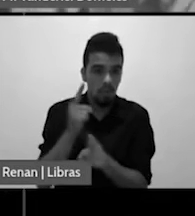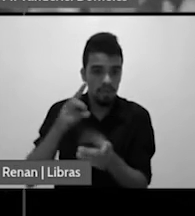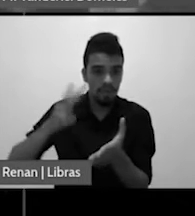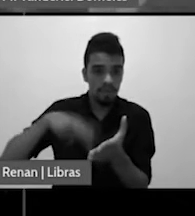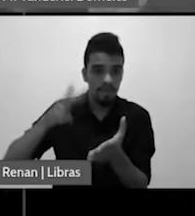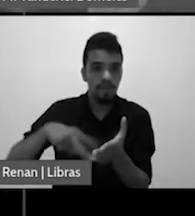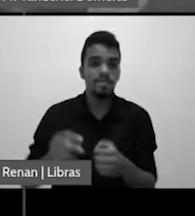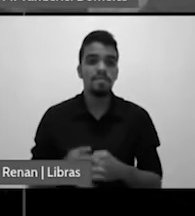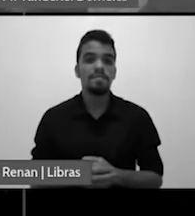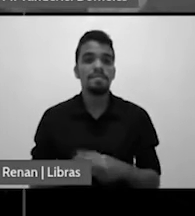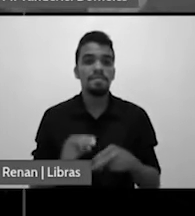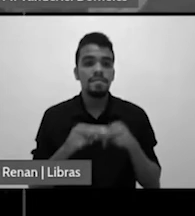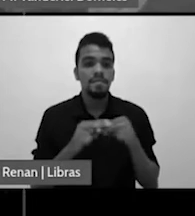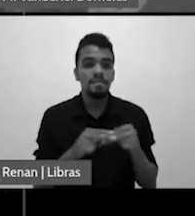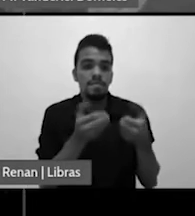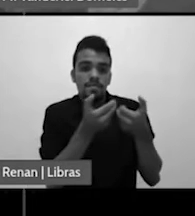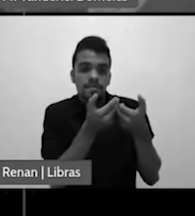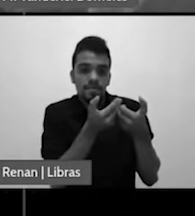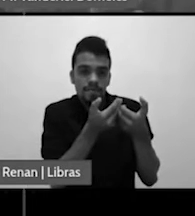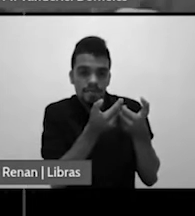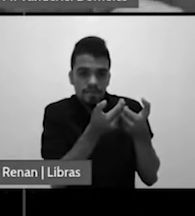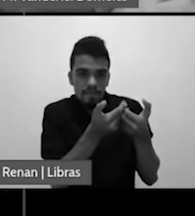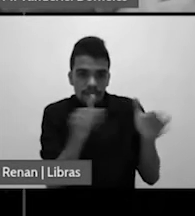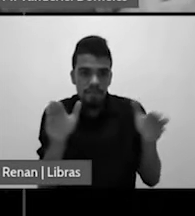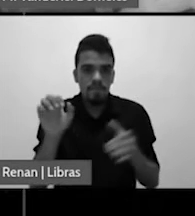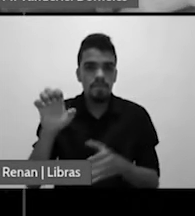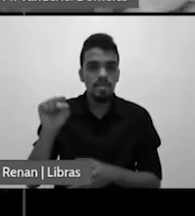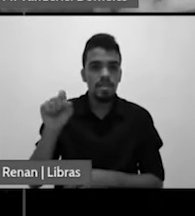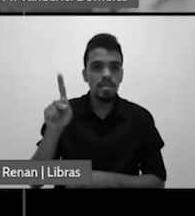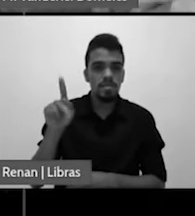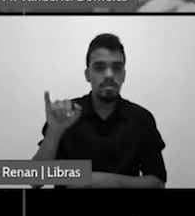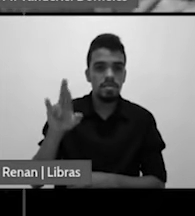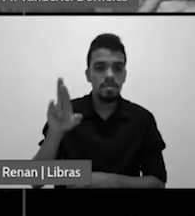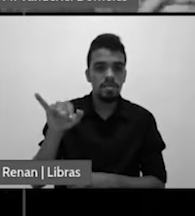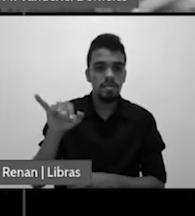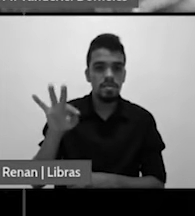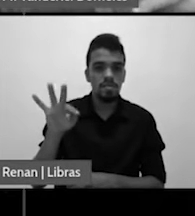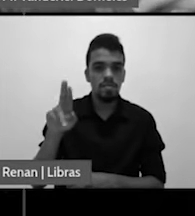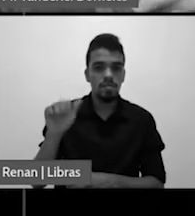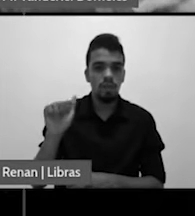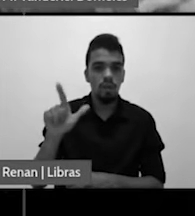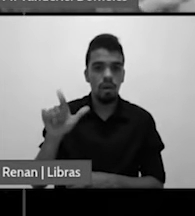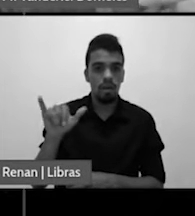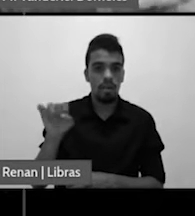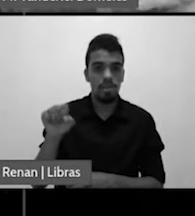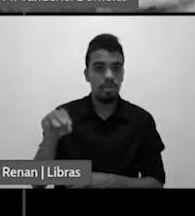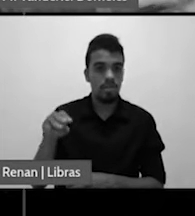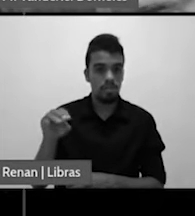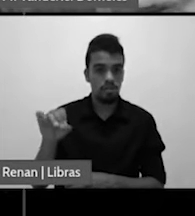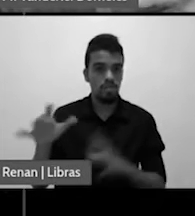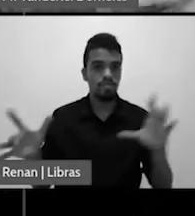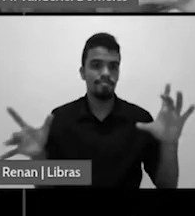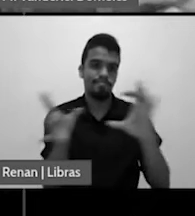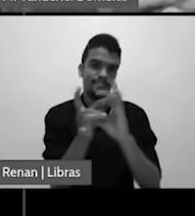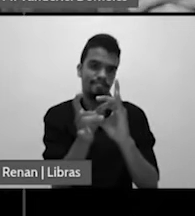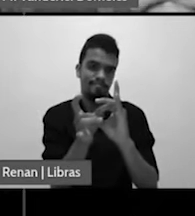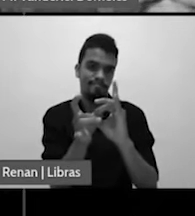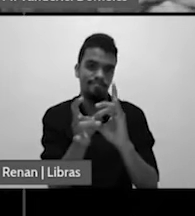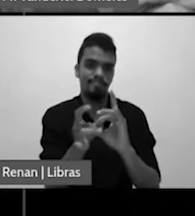as portas para o espiritualismo e o protestantismo e o poder romano